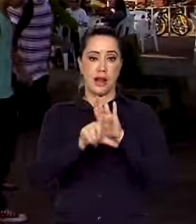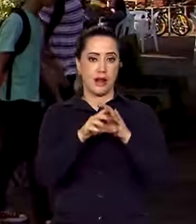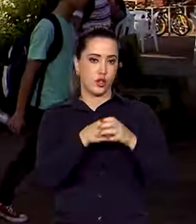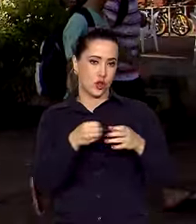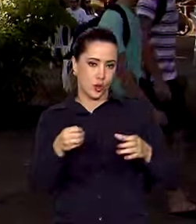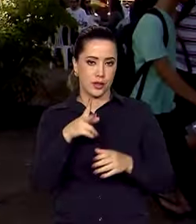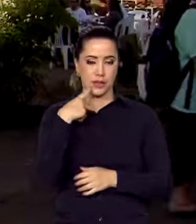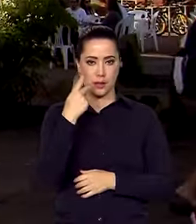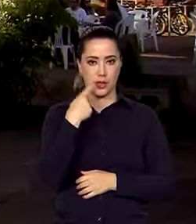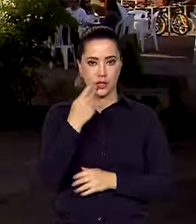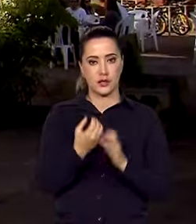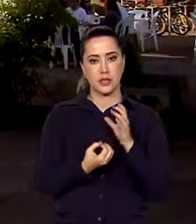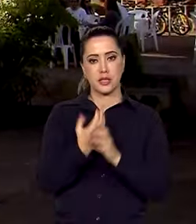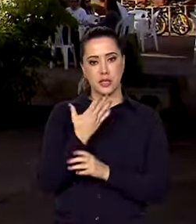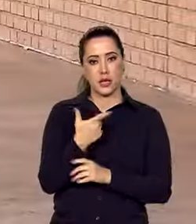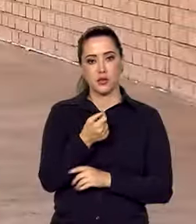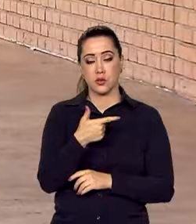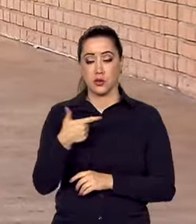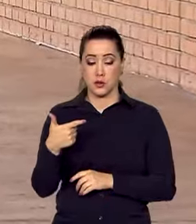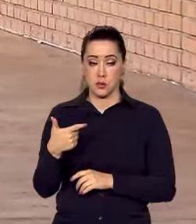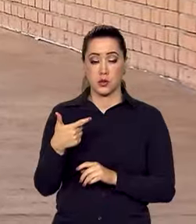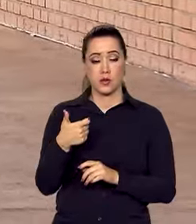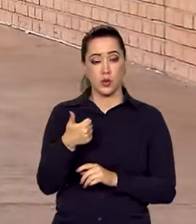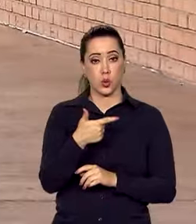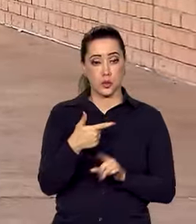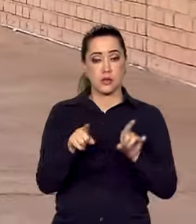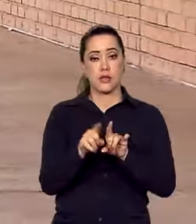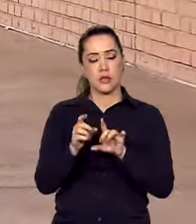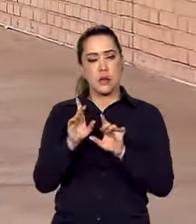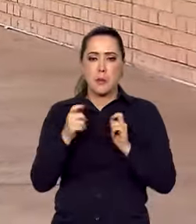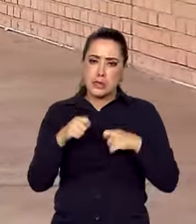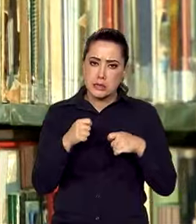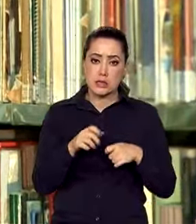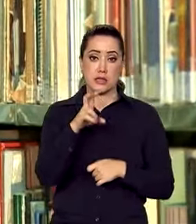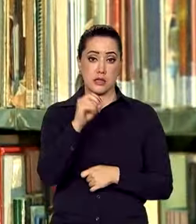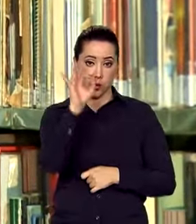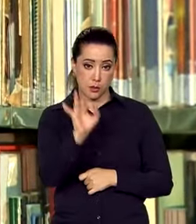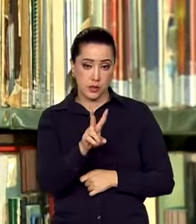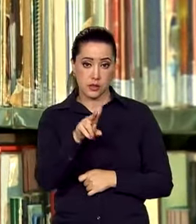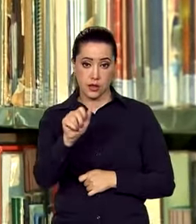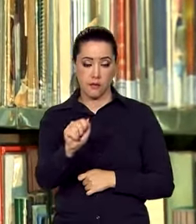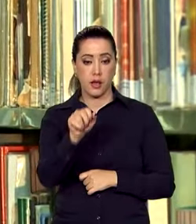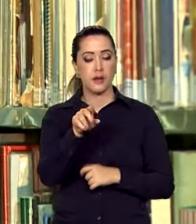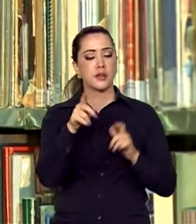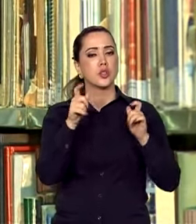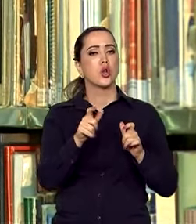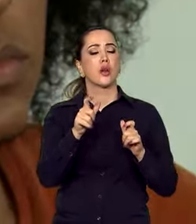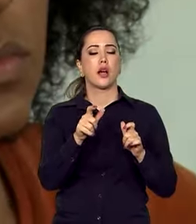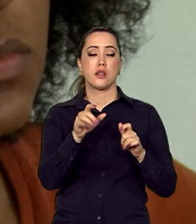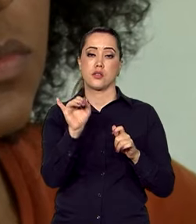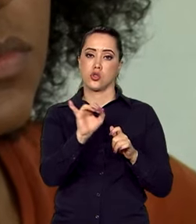A política pública foi criada em 2012 e garante o mínimo de 50% das vagas em instituições